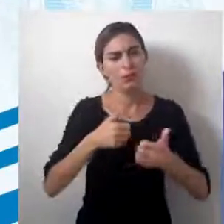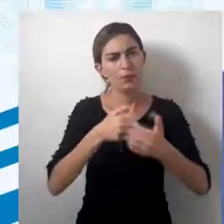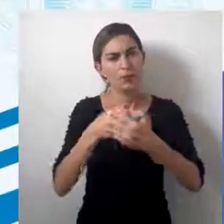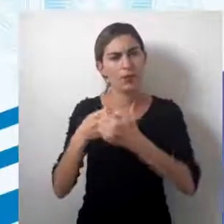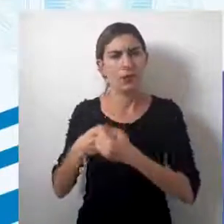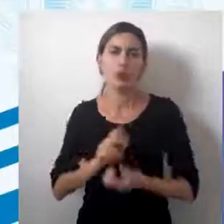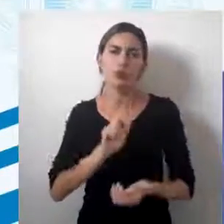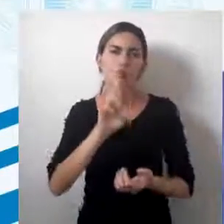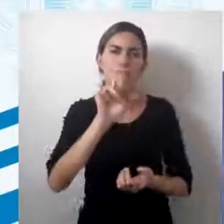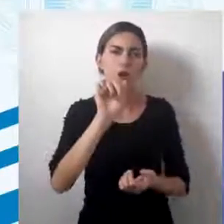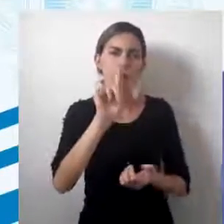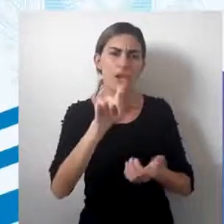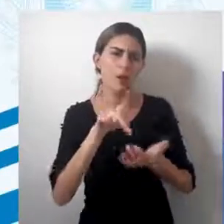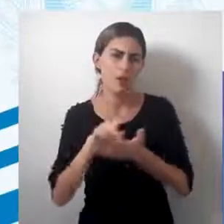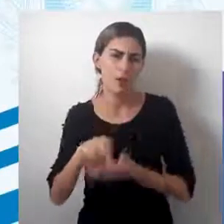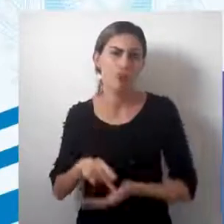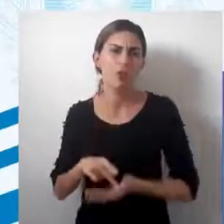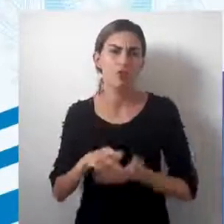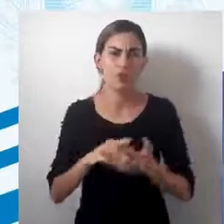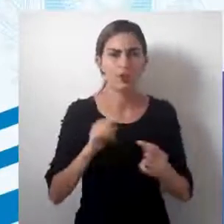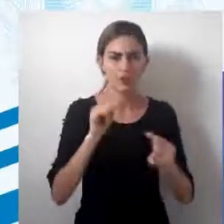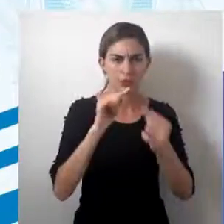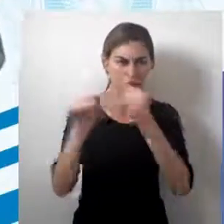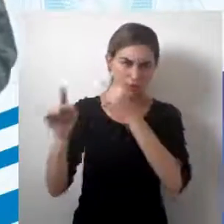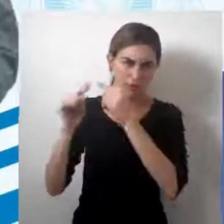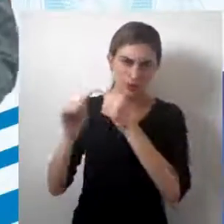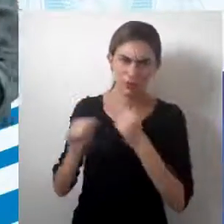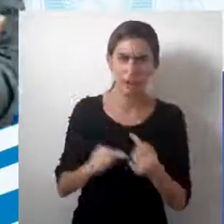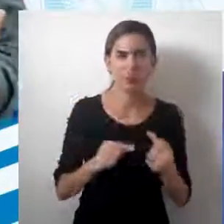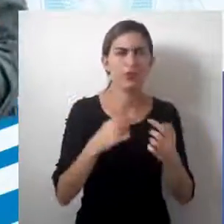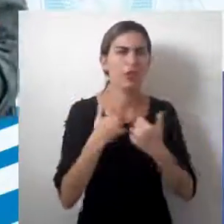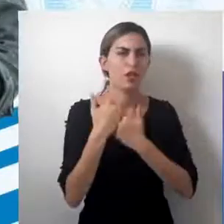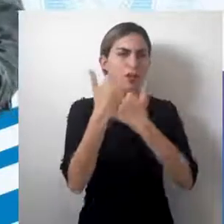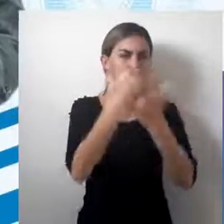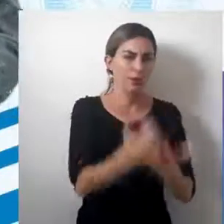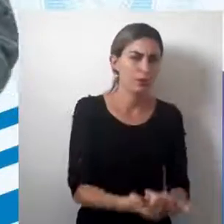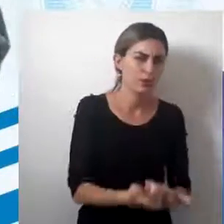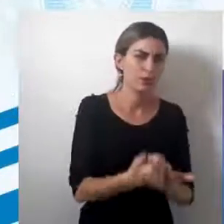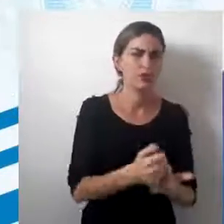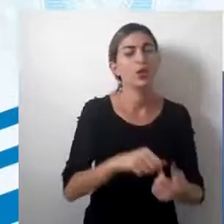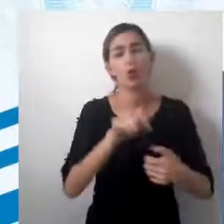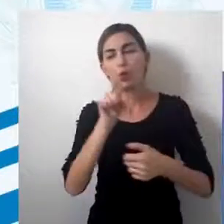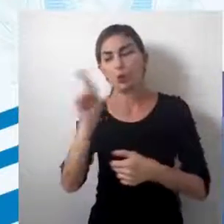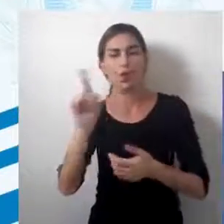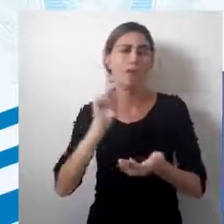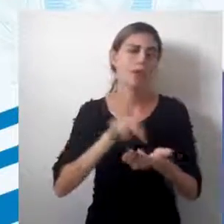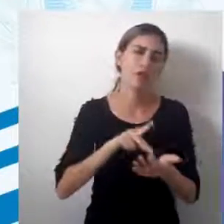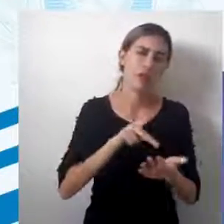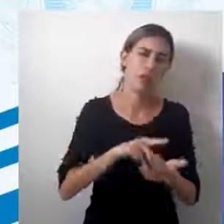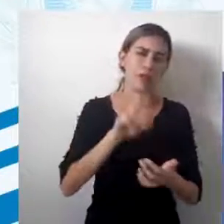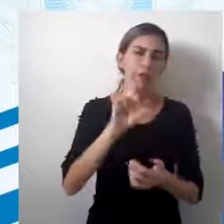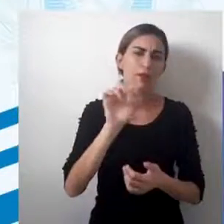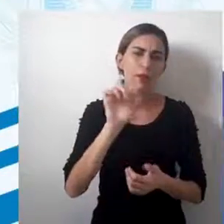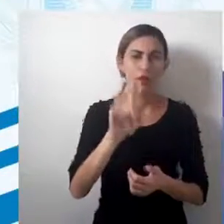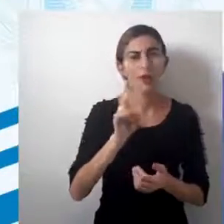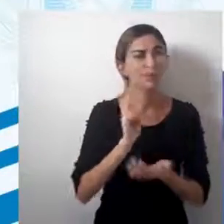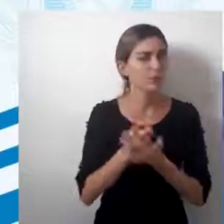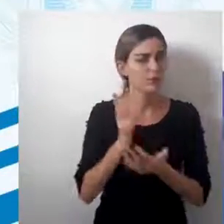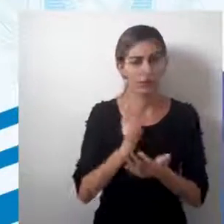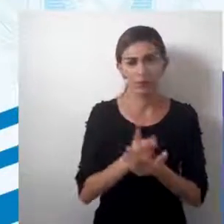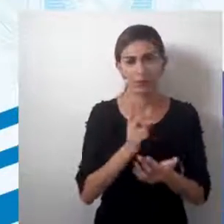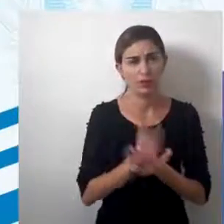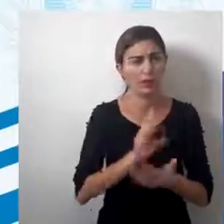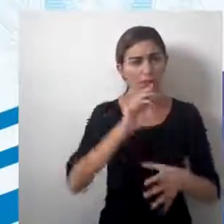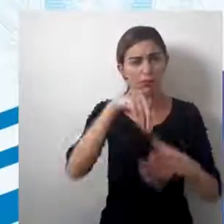próximas do real. Então, há uma divergência entre o que se representa e o que é real. Sempre houve essa